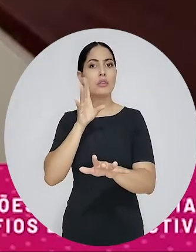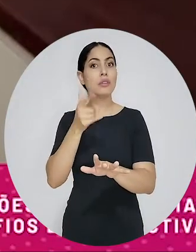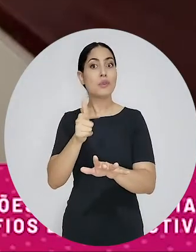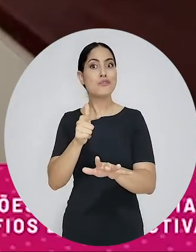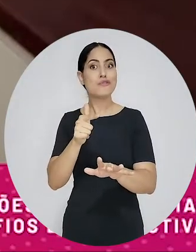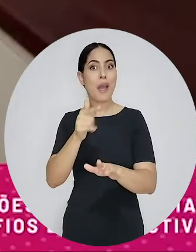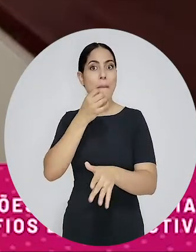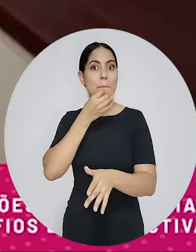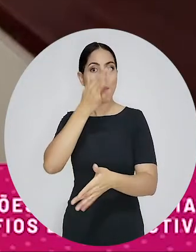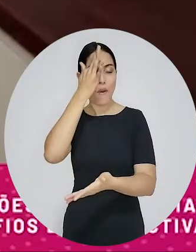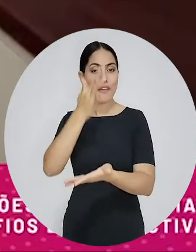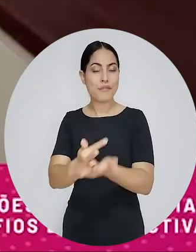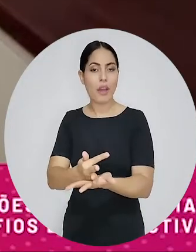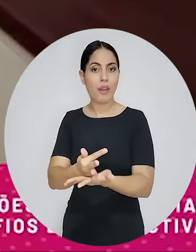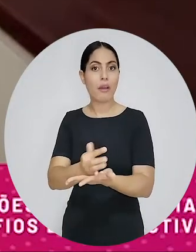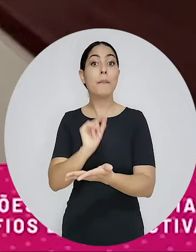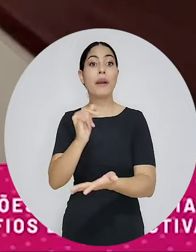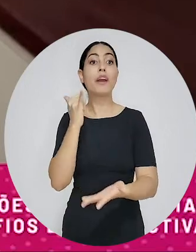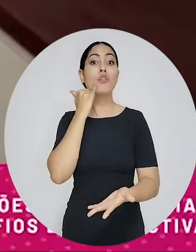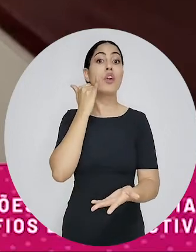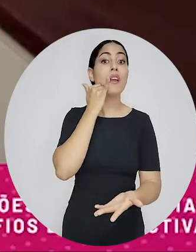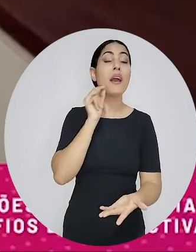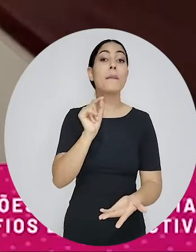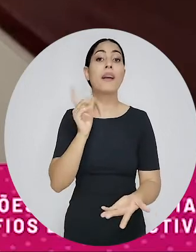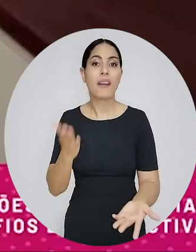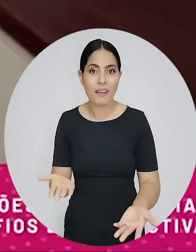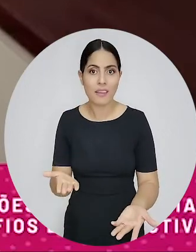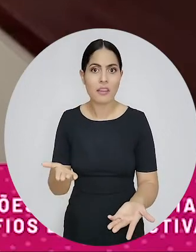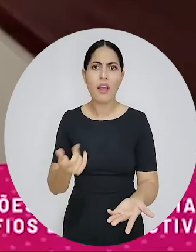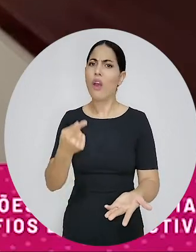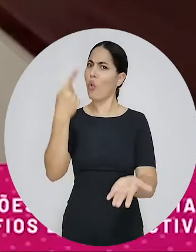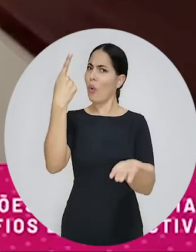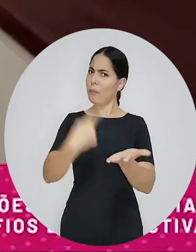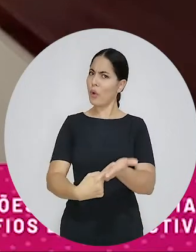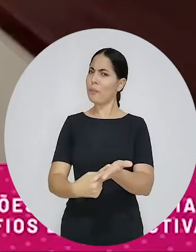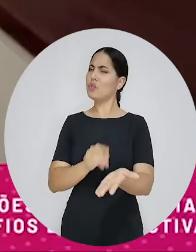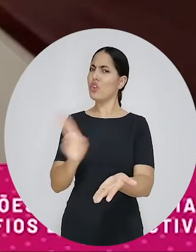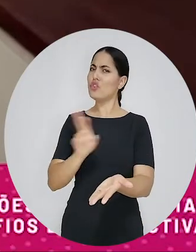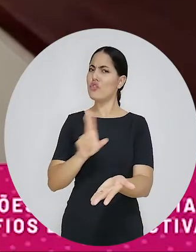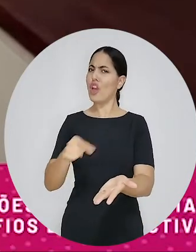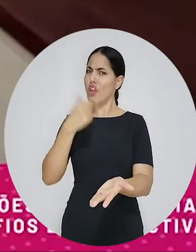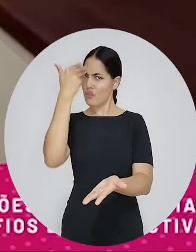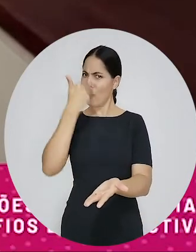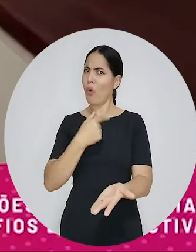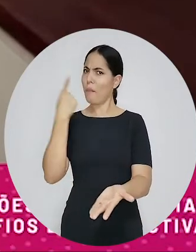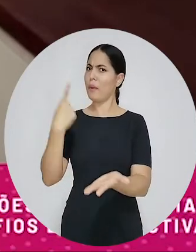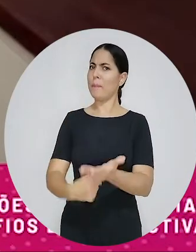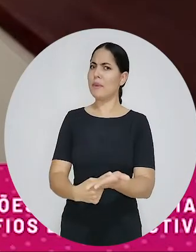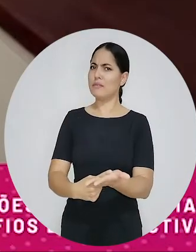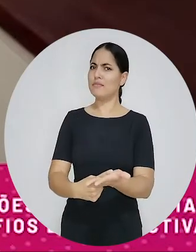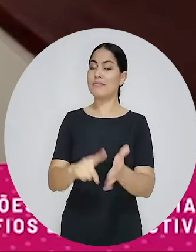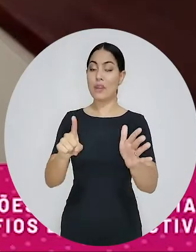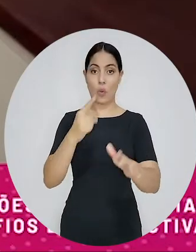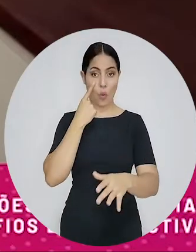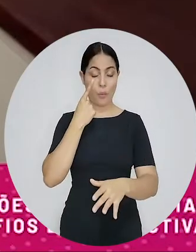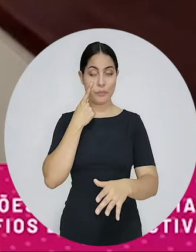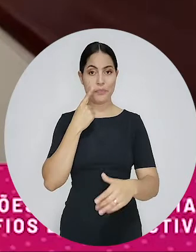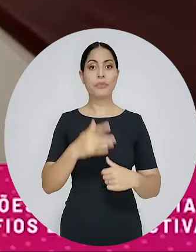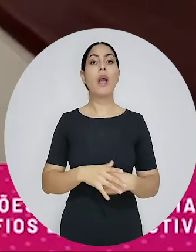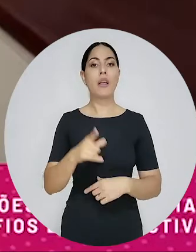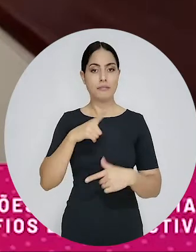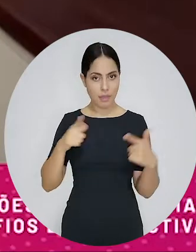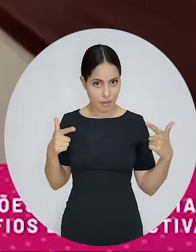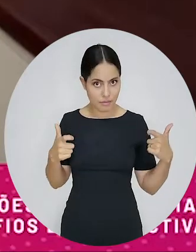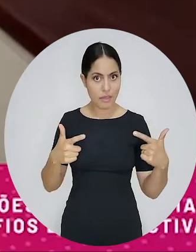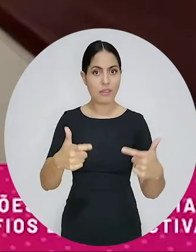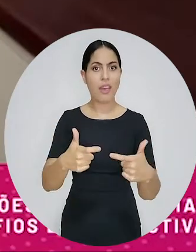A gente vai confiar em quem? Para quem que eu vou ligar? Para dizer se não, mas veja, o compromisso que você assumiu comigo não foi esse. Durante anos, no